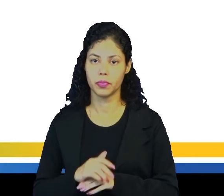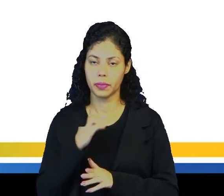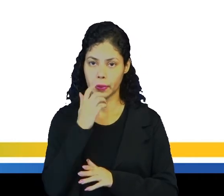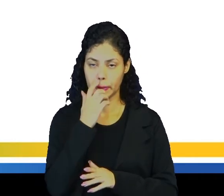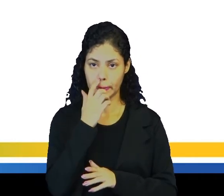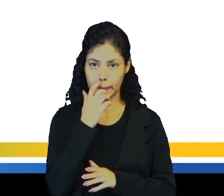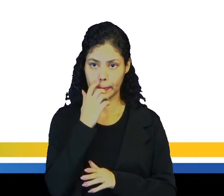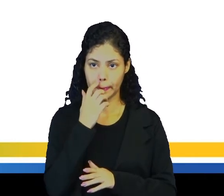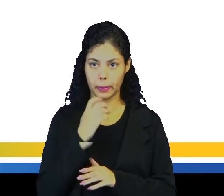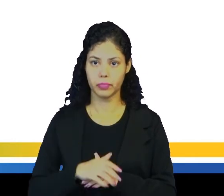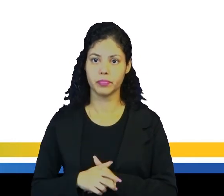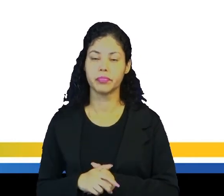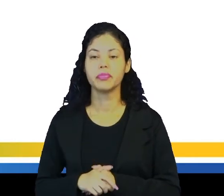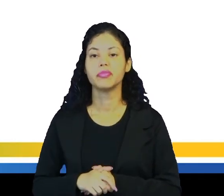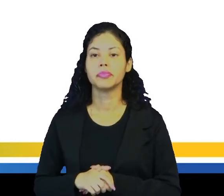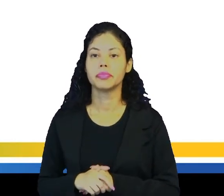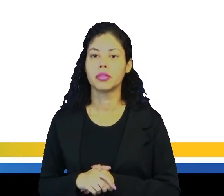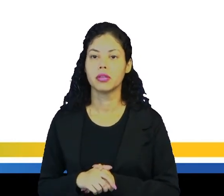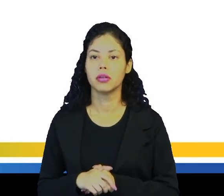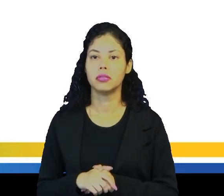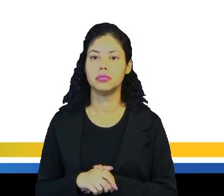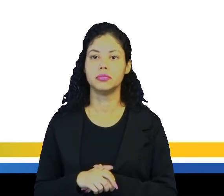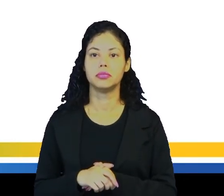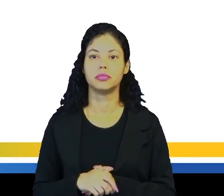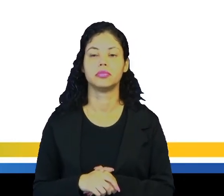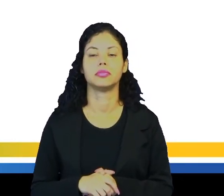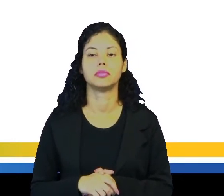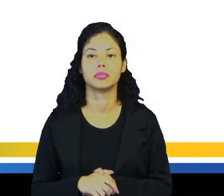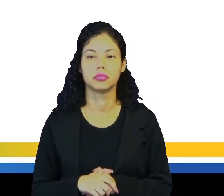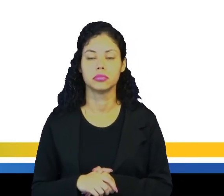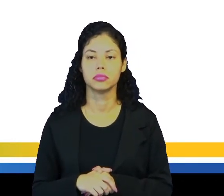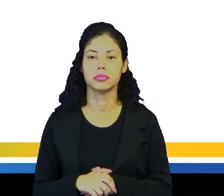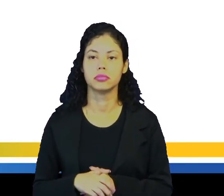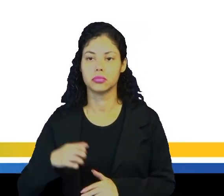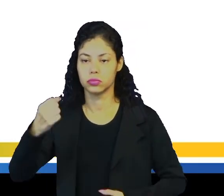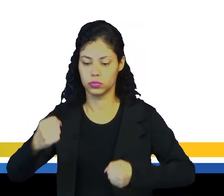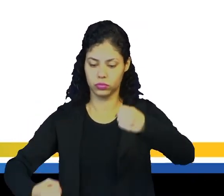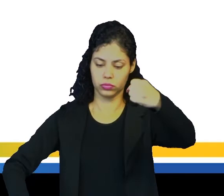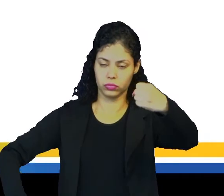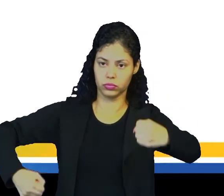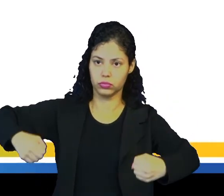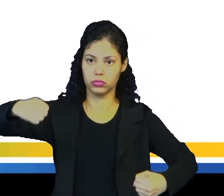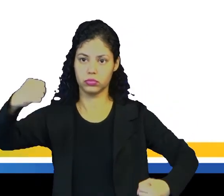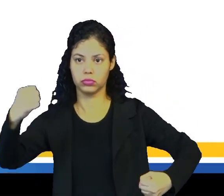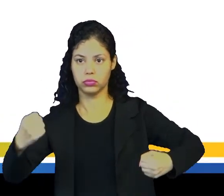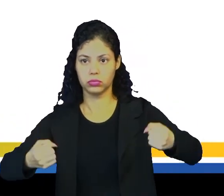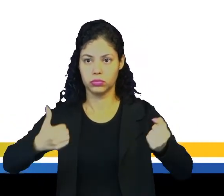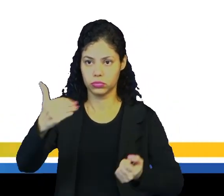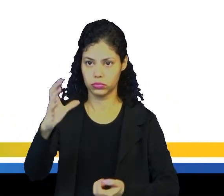E tenta um truck, no caso um caminhão, né, de 10 toneladas.